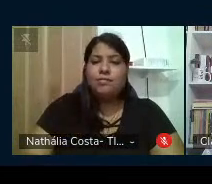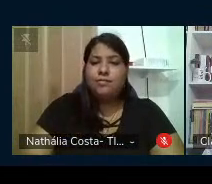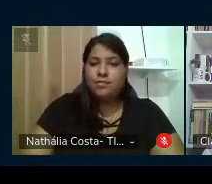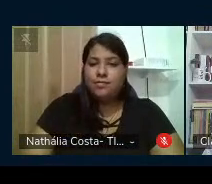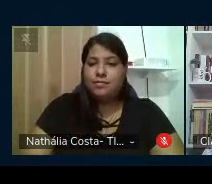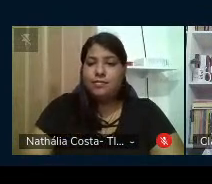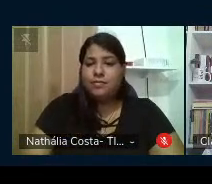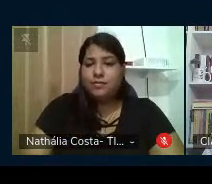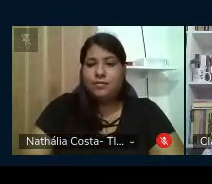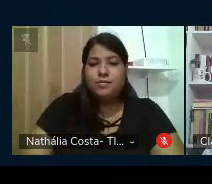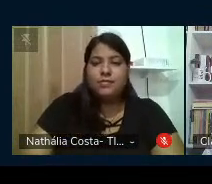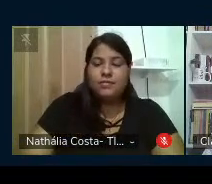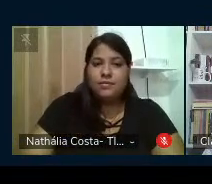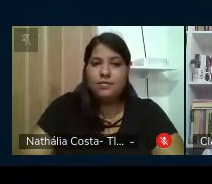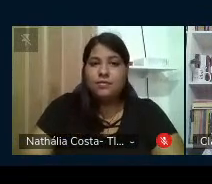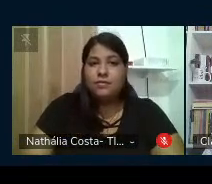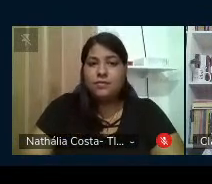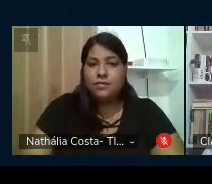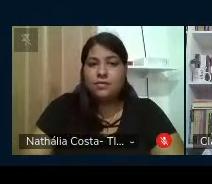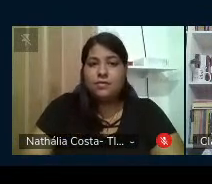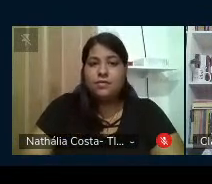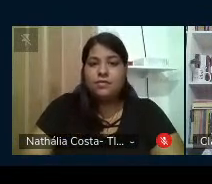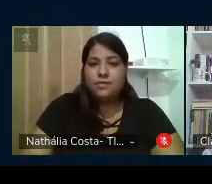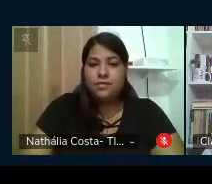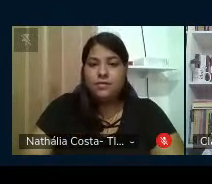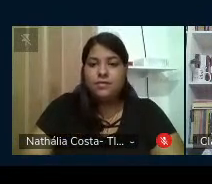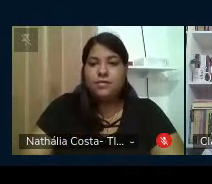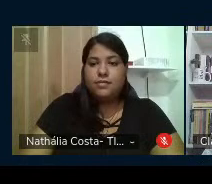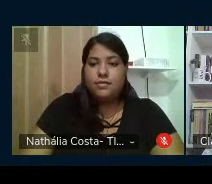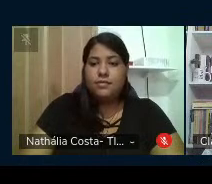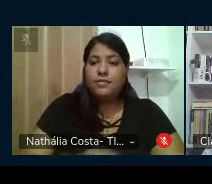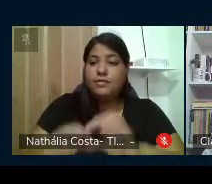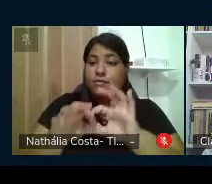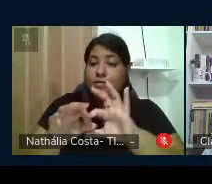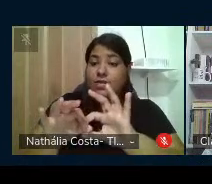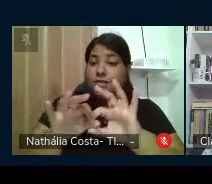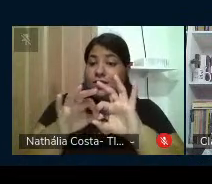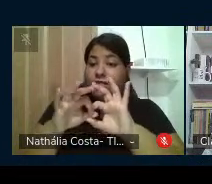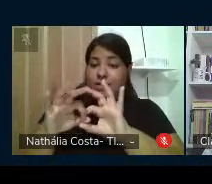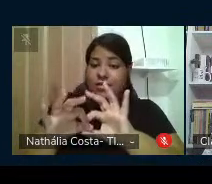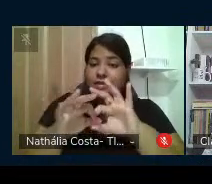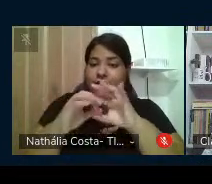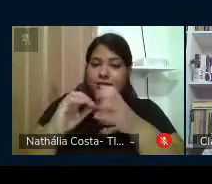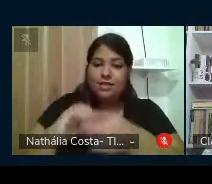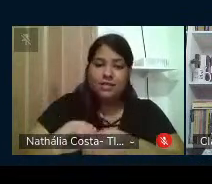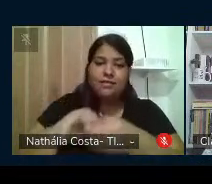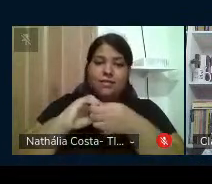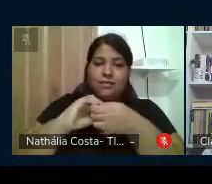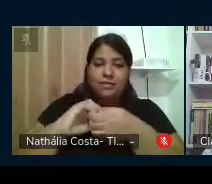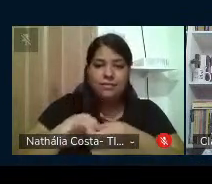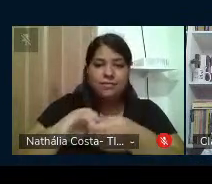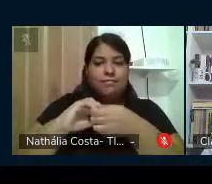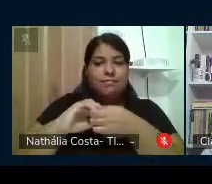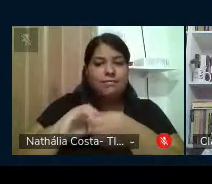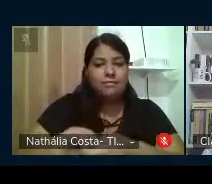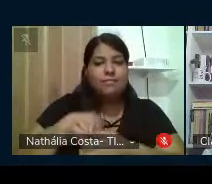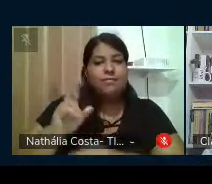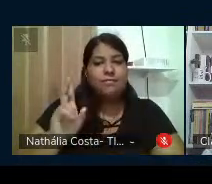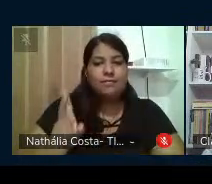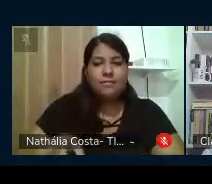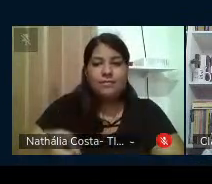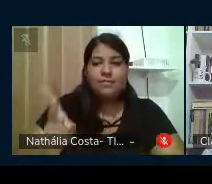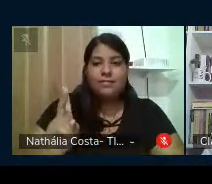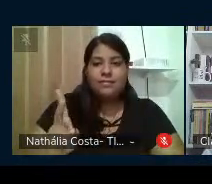mãos dadas vão e voltam, ninguém solta a mão, ninguém Uma onda desvai,